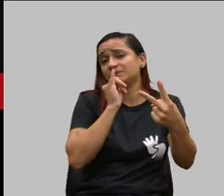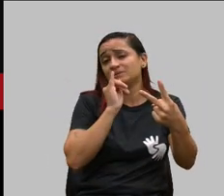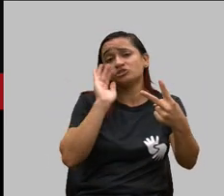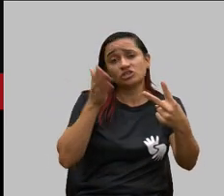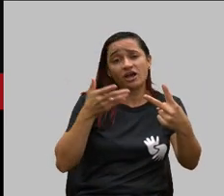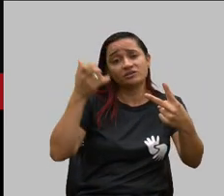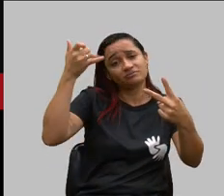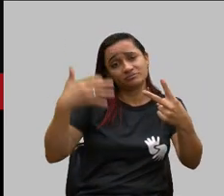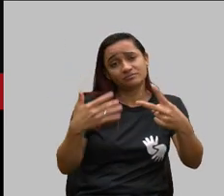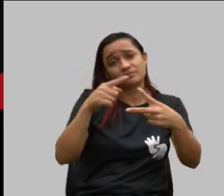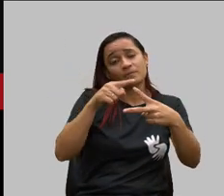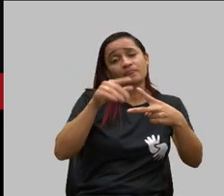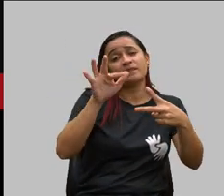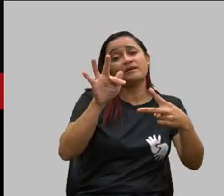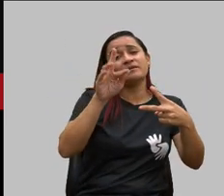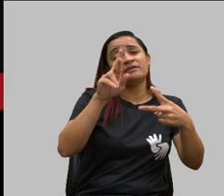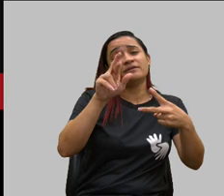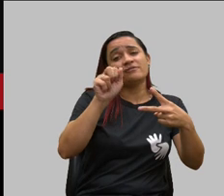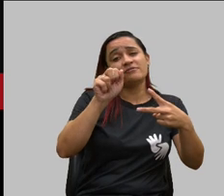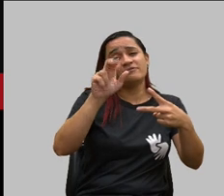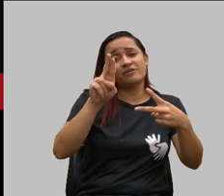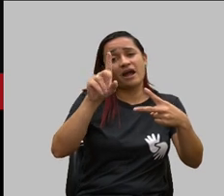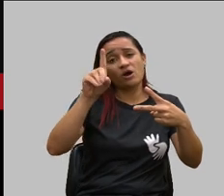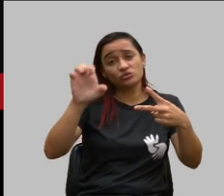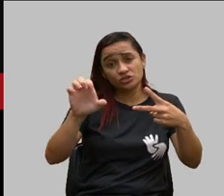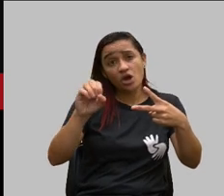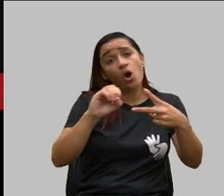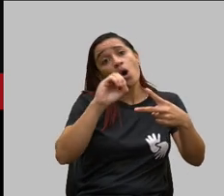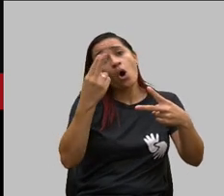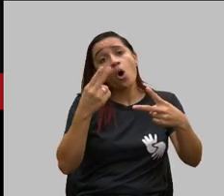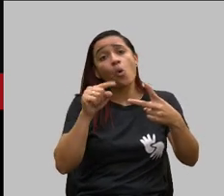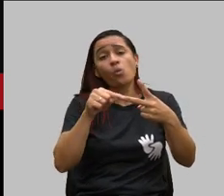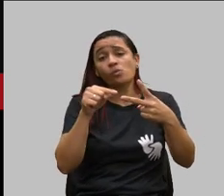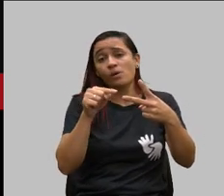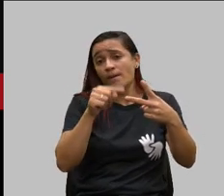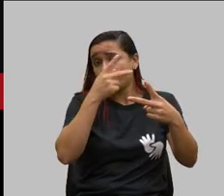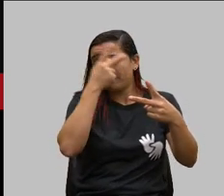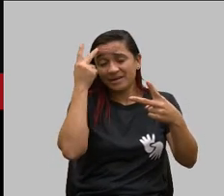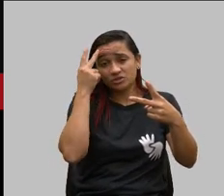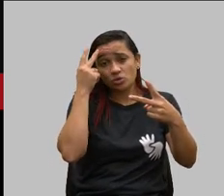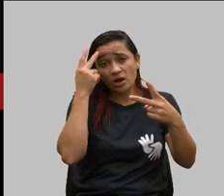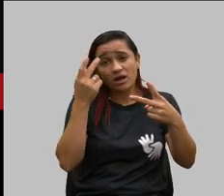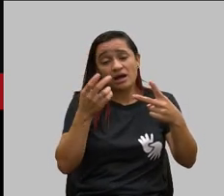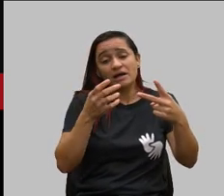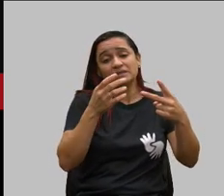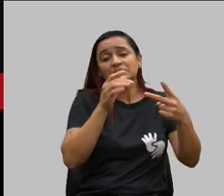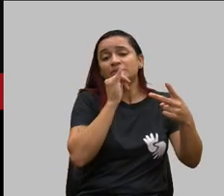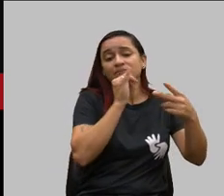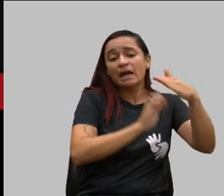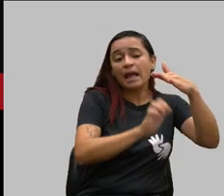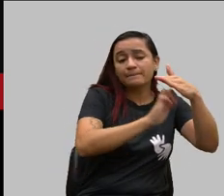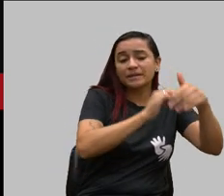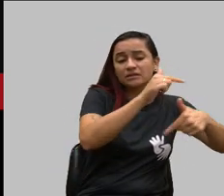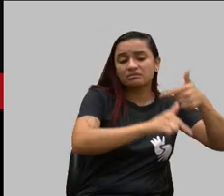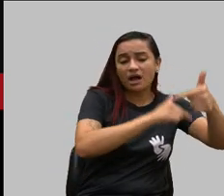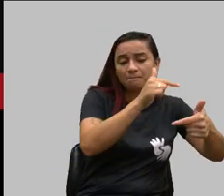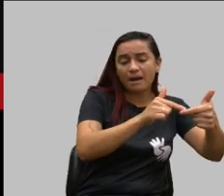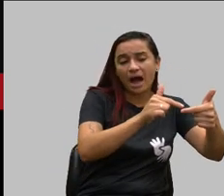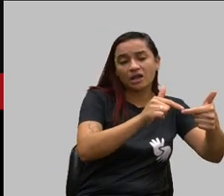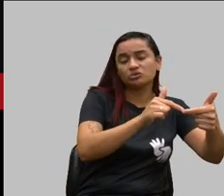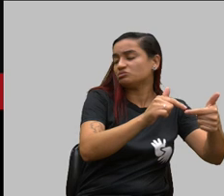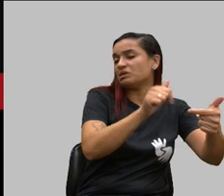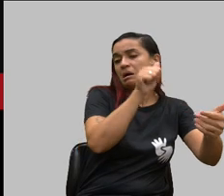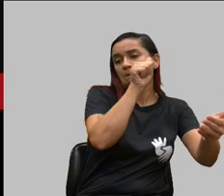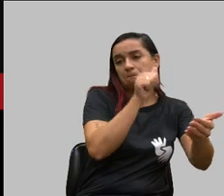quando há perda do vínculo do titular ou seja ele deixa de ser empregado da empresa ele deixa de ser vinculado